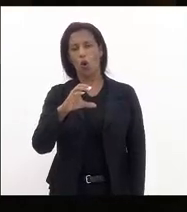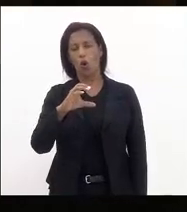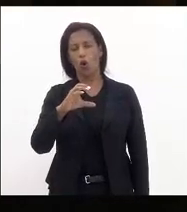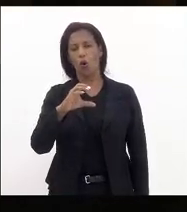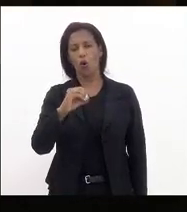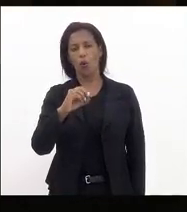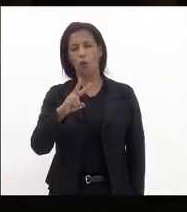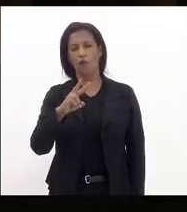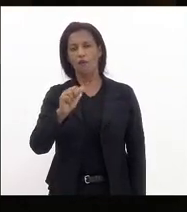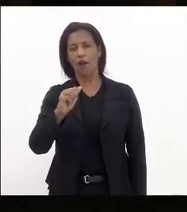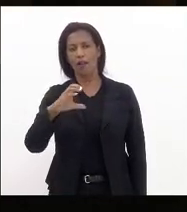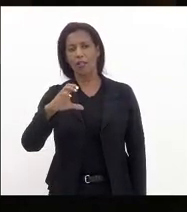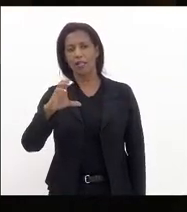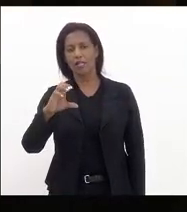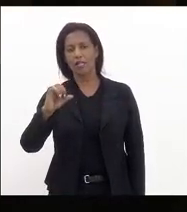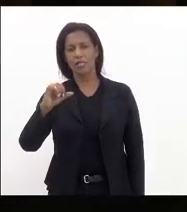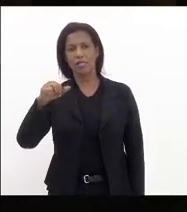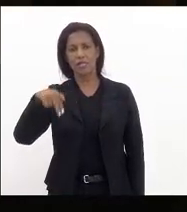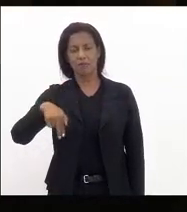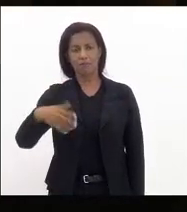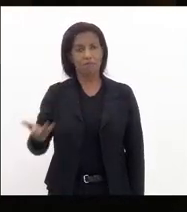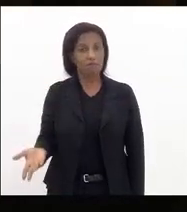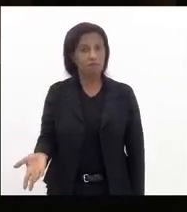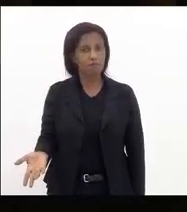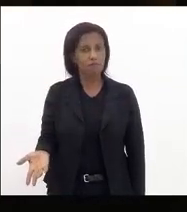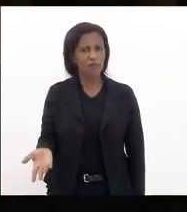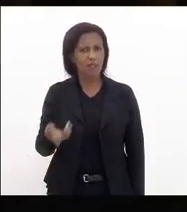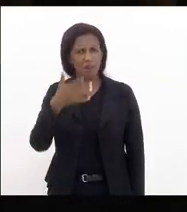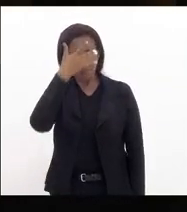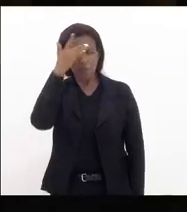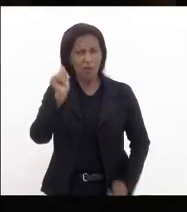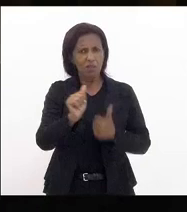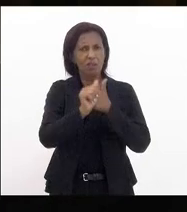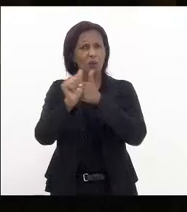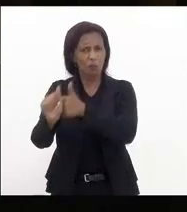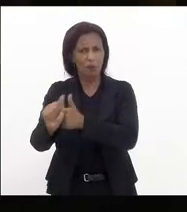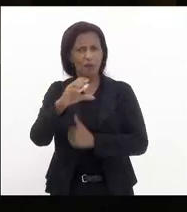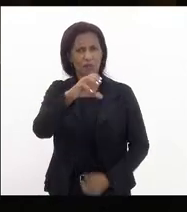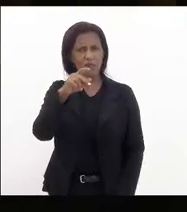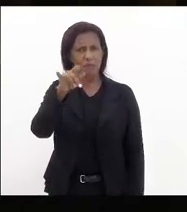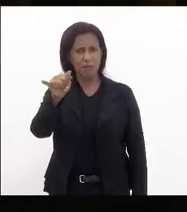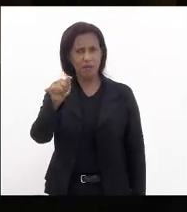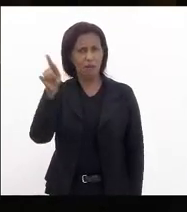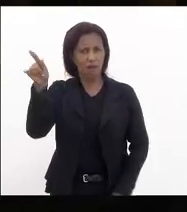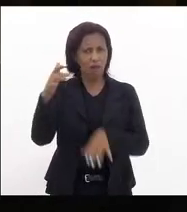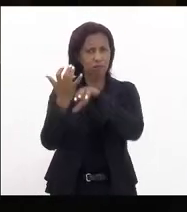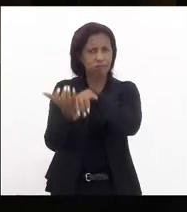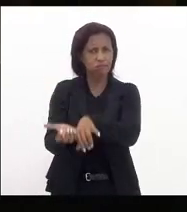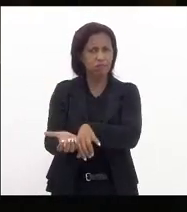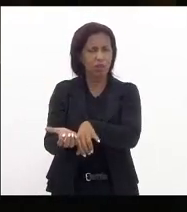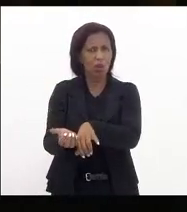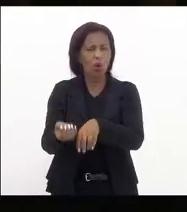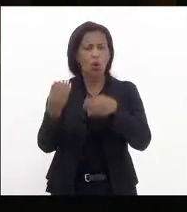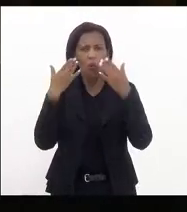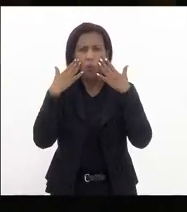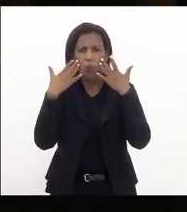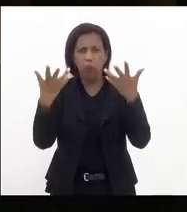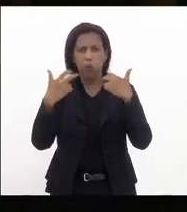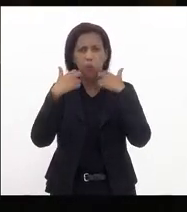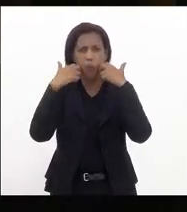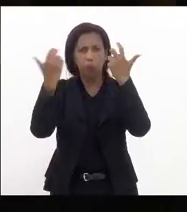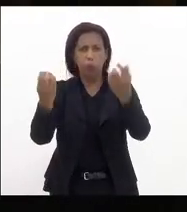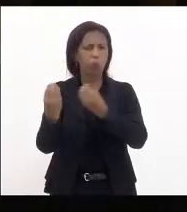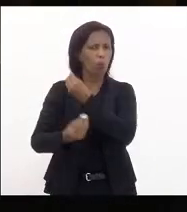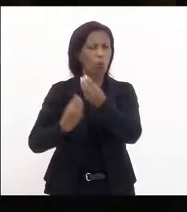escândalo atrás do outro para quem está acompanhando essa CPI no Senado o quanto que é escandaloso